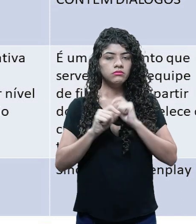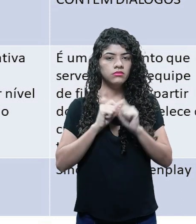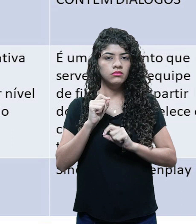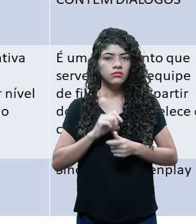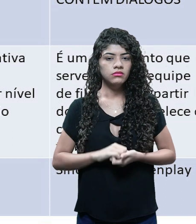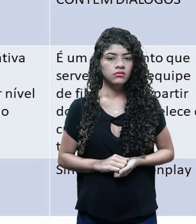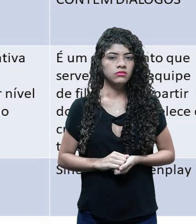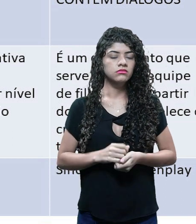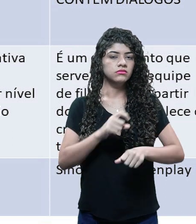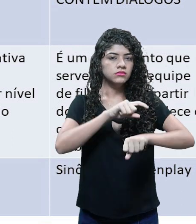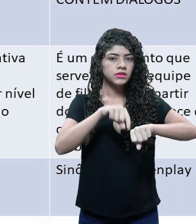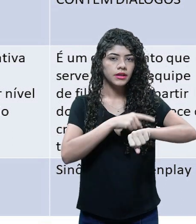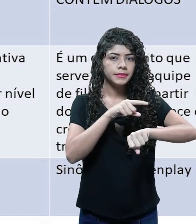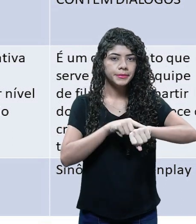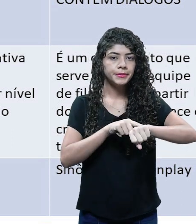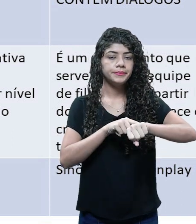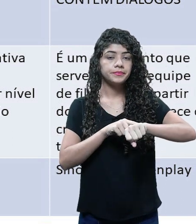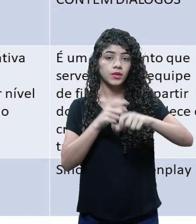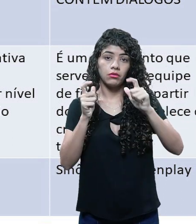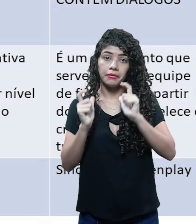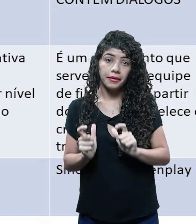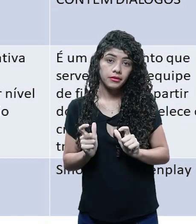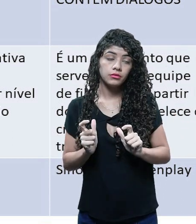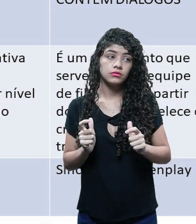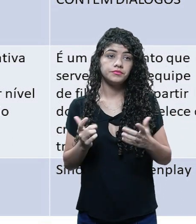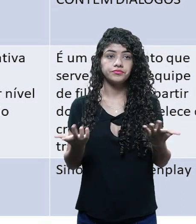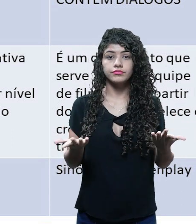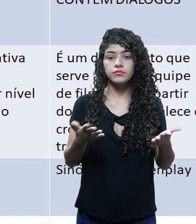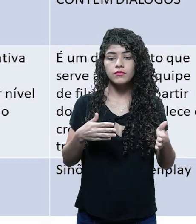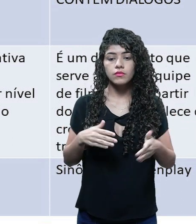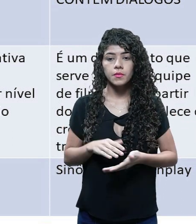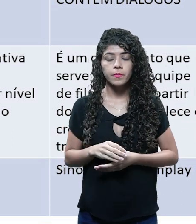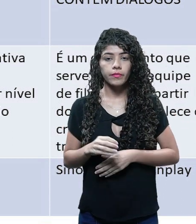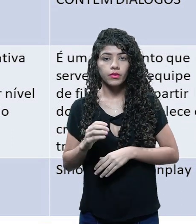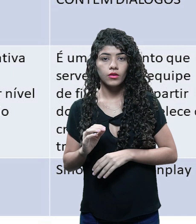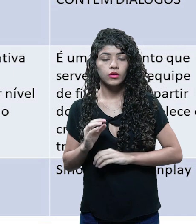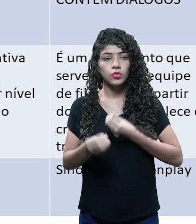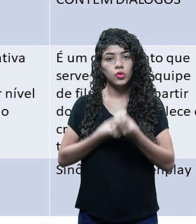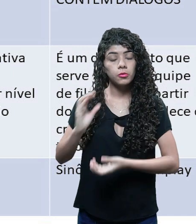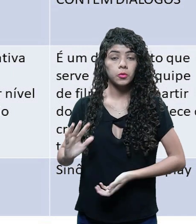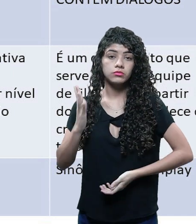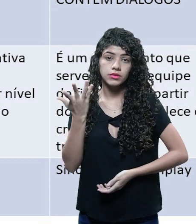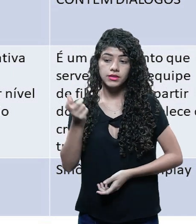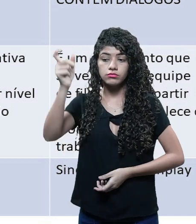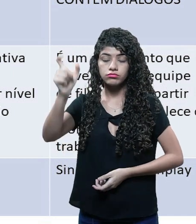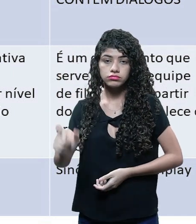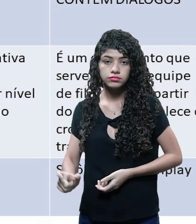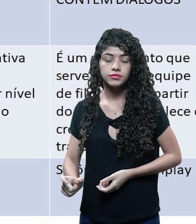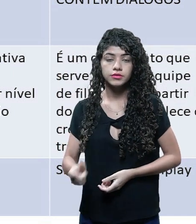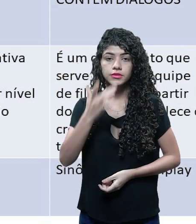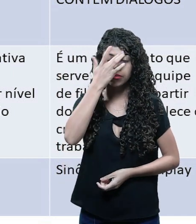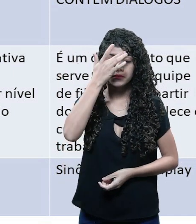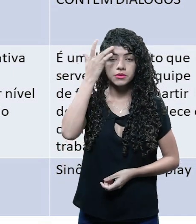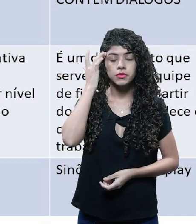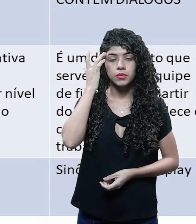contém temporalidade, localização, percurso da ação, perfil